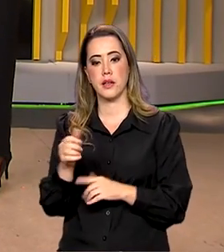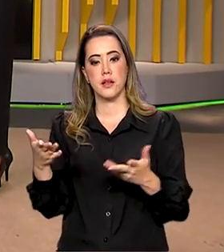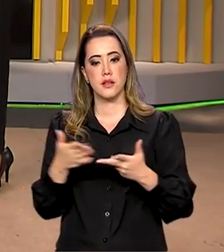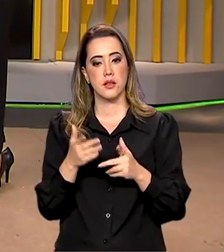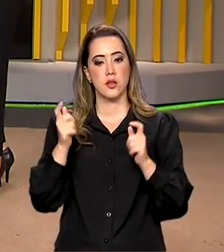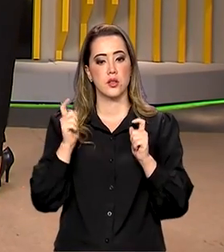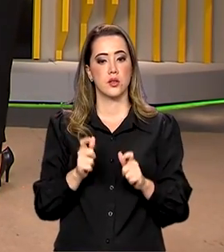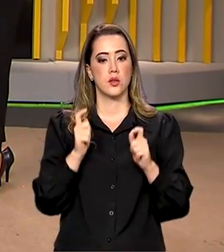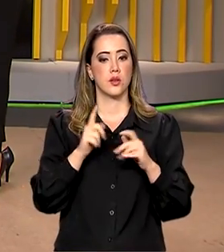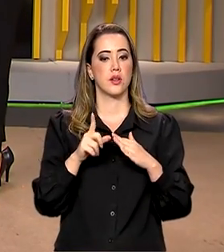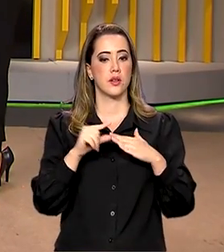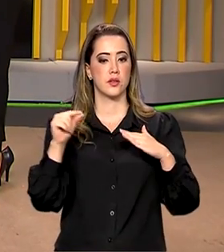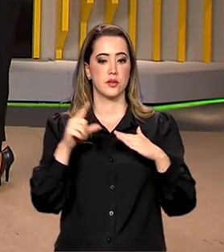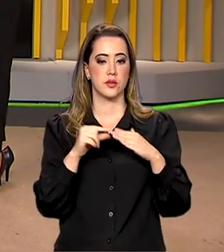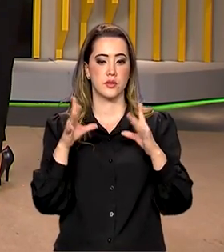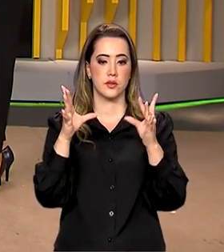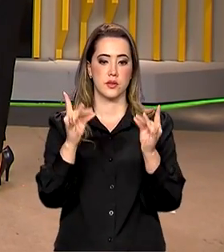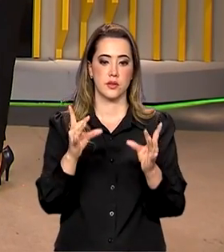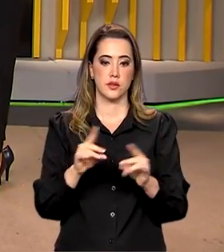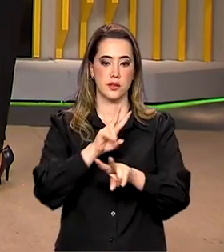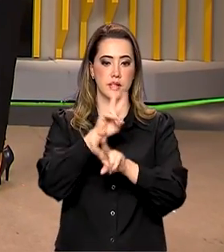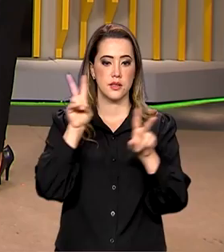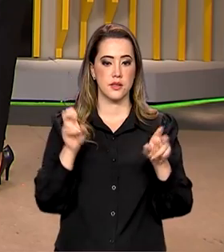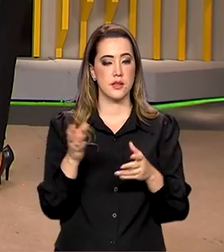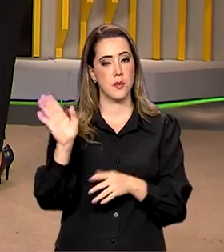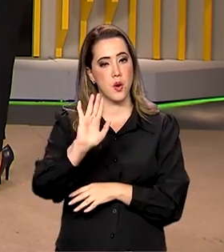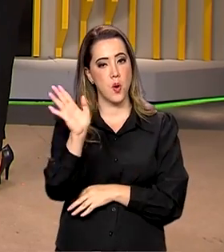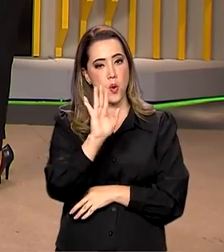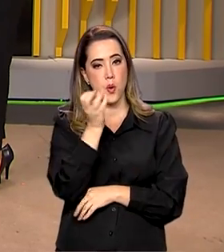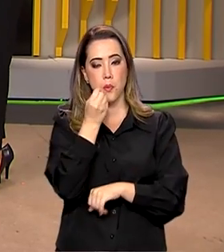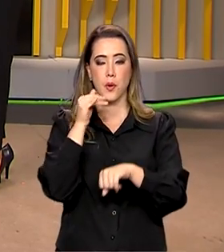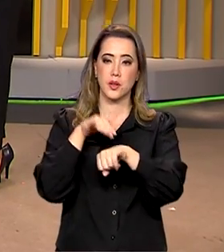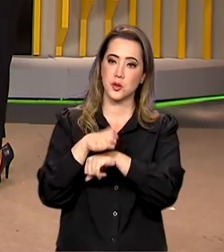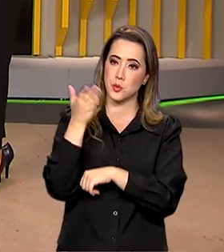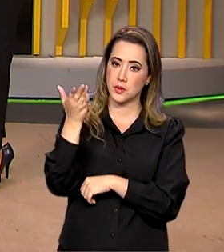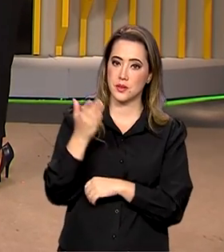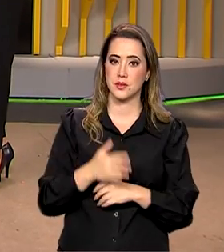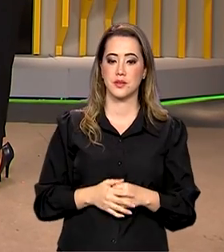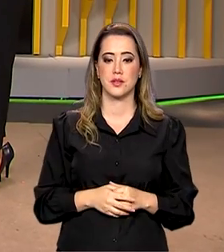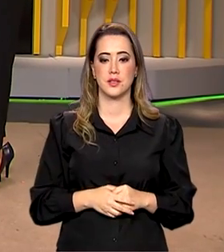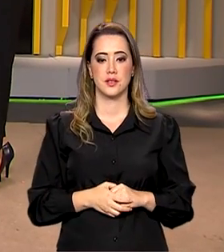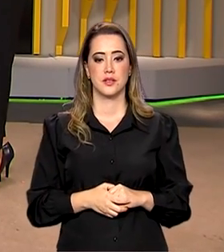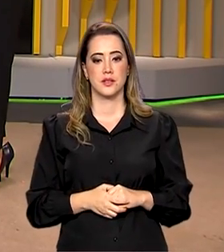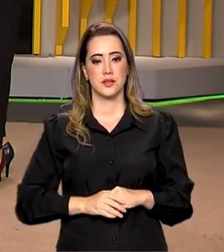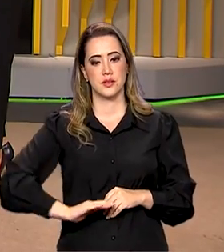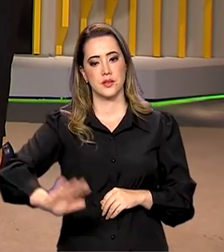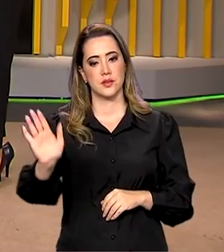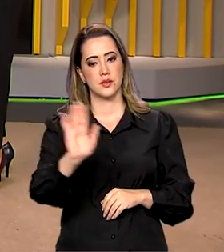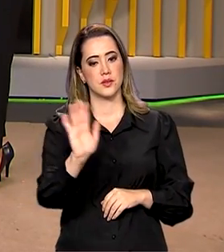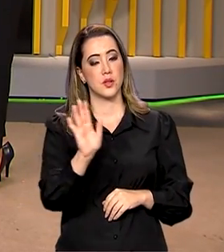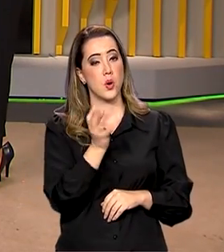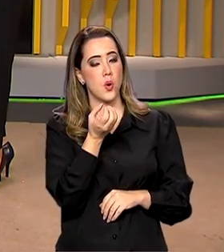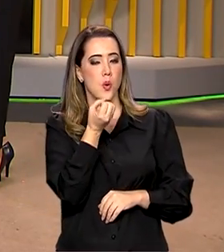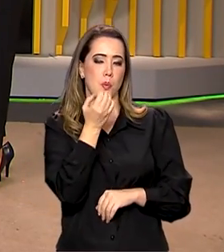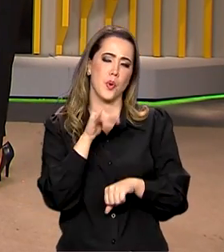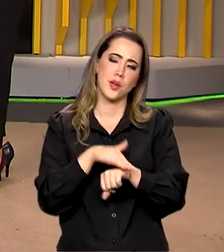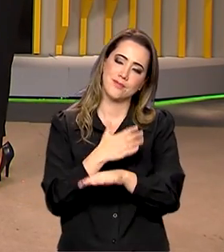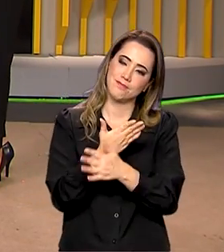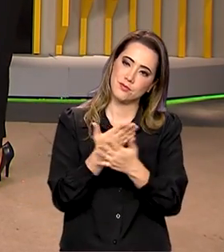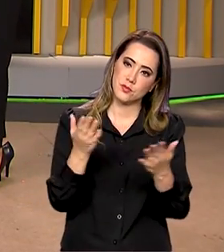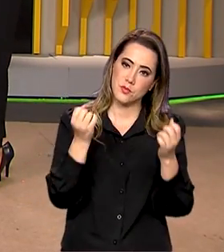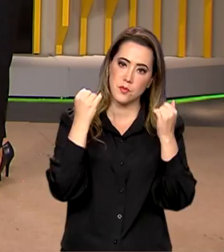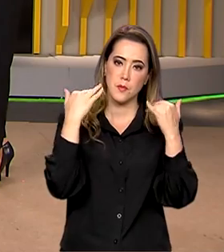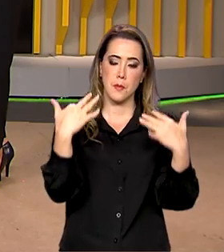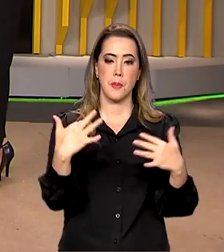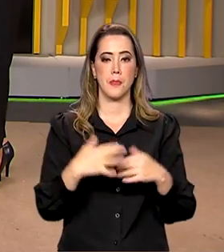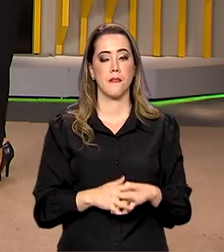momento e traz os detalhes desse assunto para a gente. Oi, Gabriela, boa noite. Oi, Roberto, Ana, uma boa noite a todos que nos